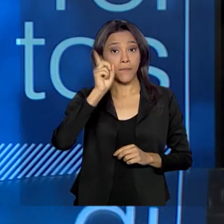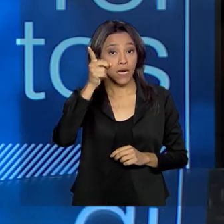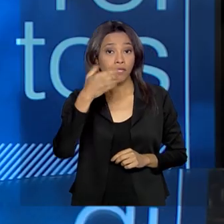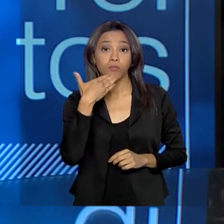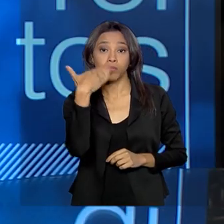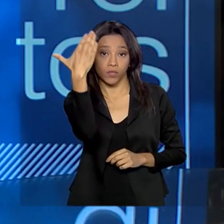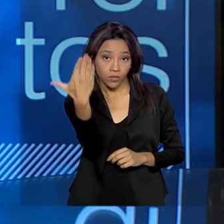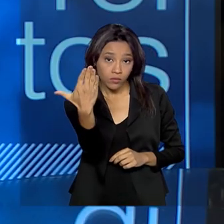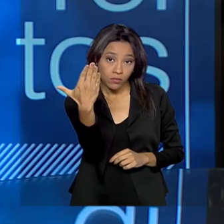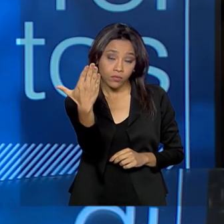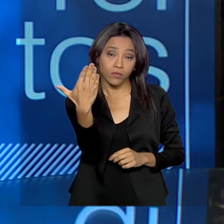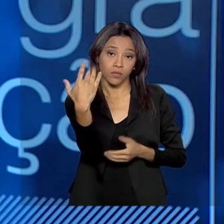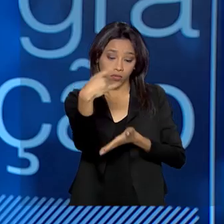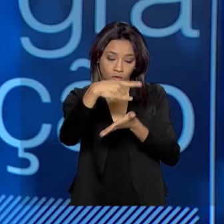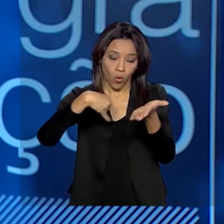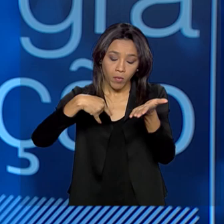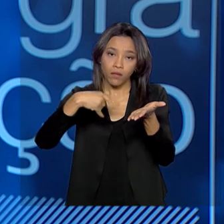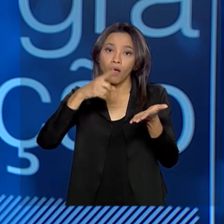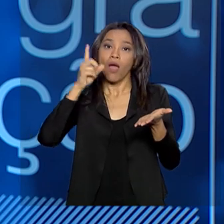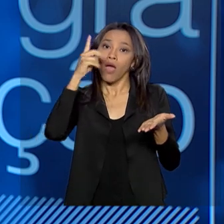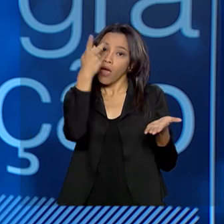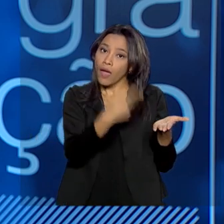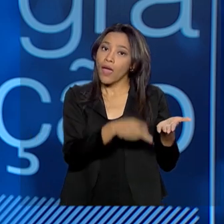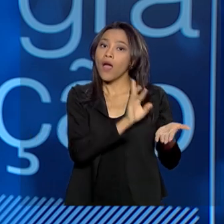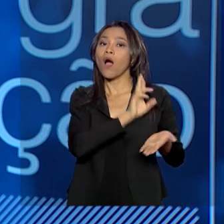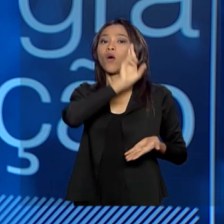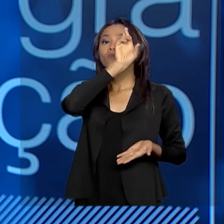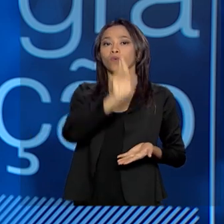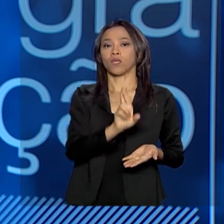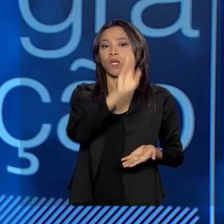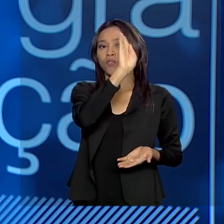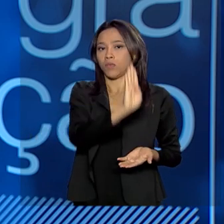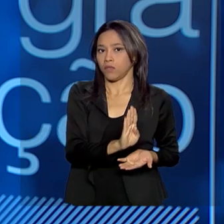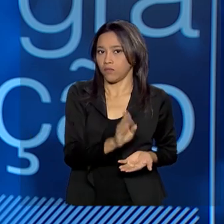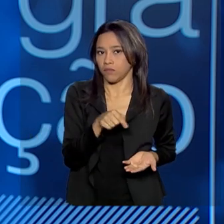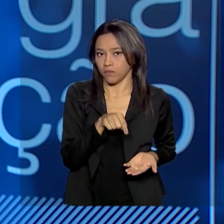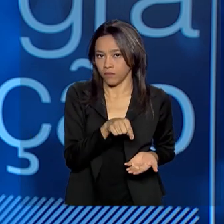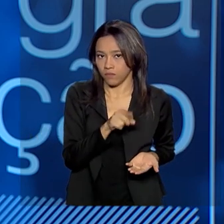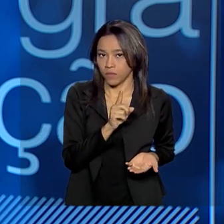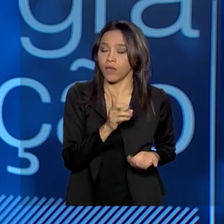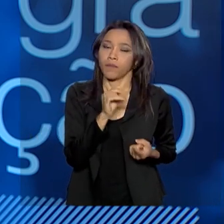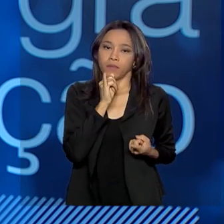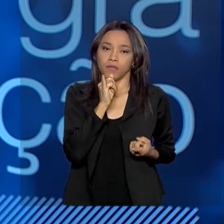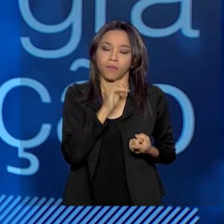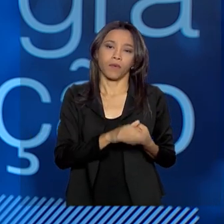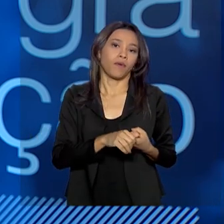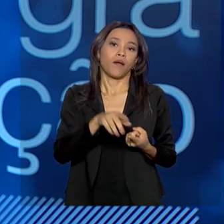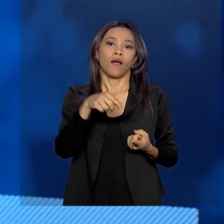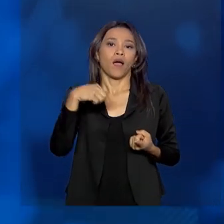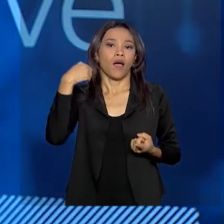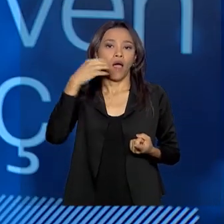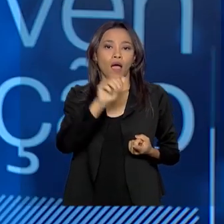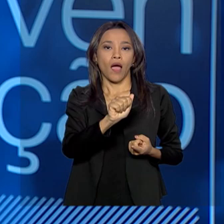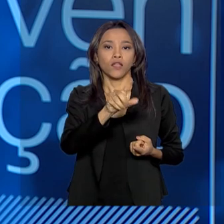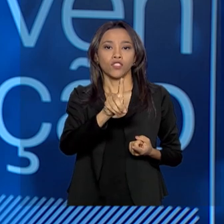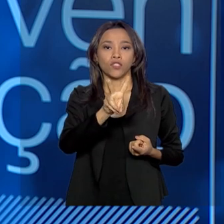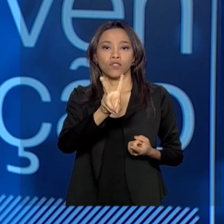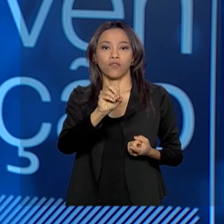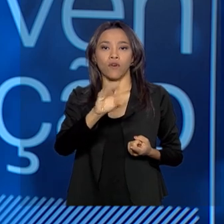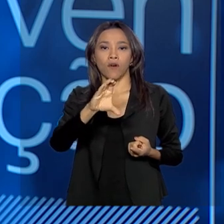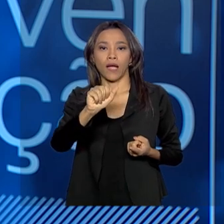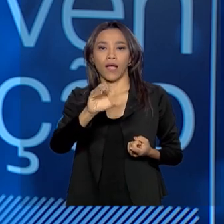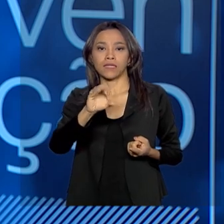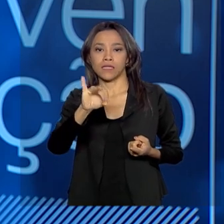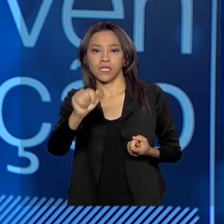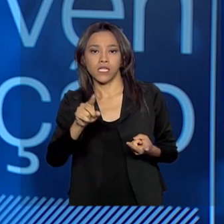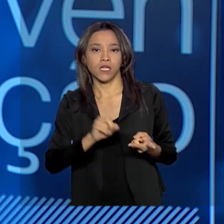estrangeiro, é uma autoridade brasileira. É a advocacia, é o Ministério Público, é